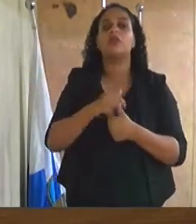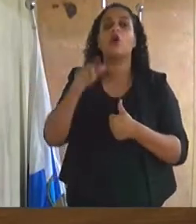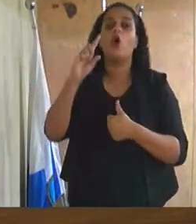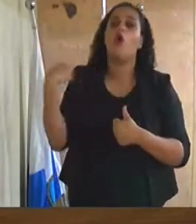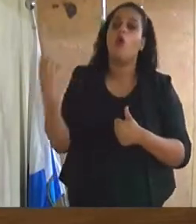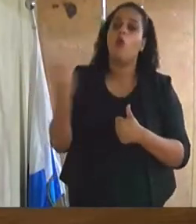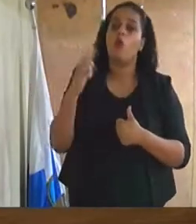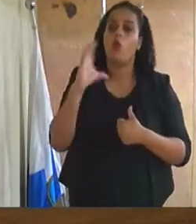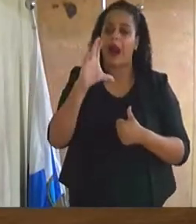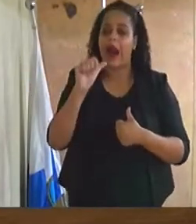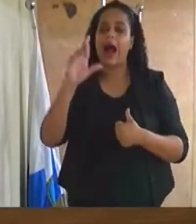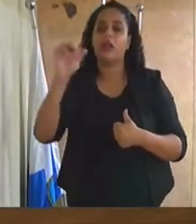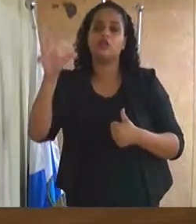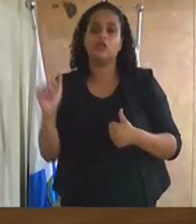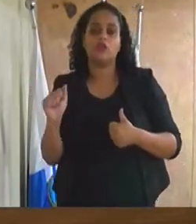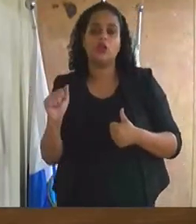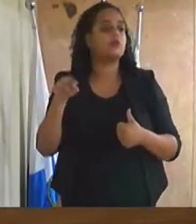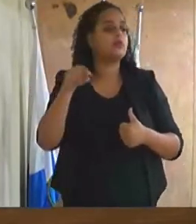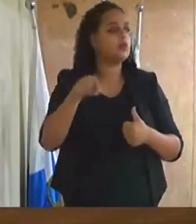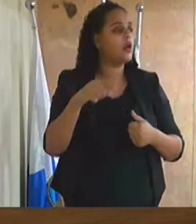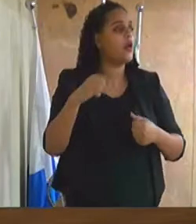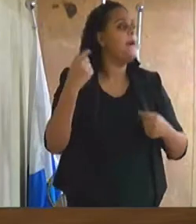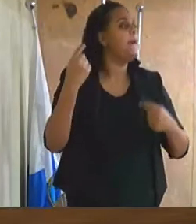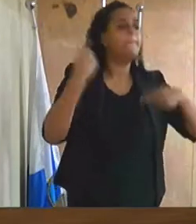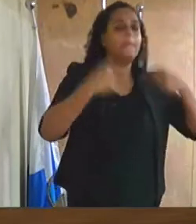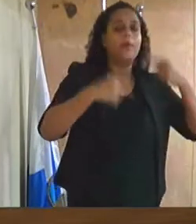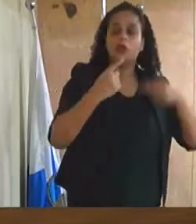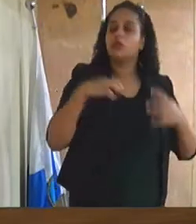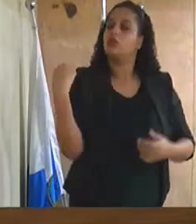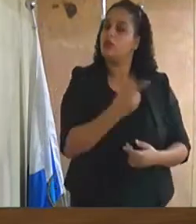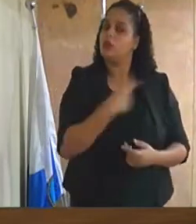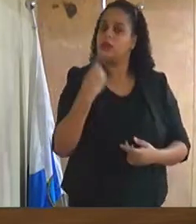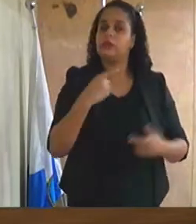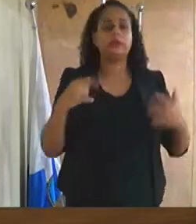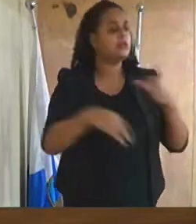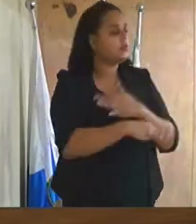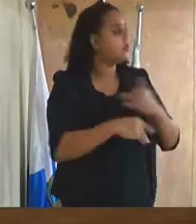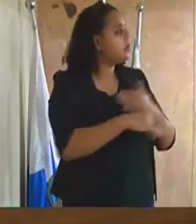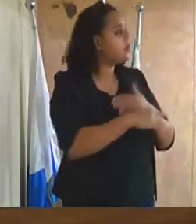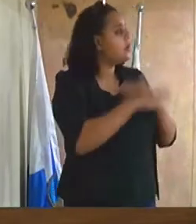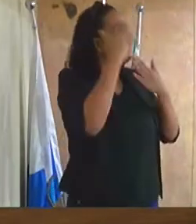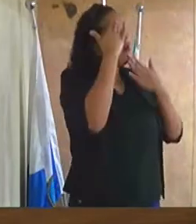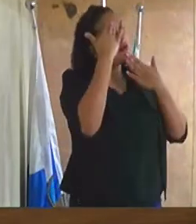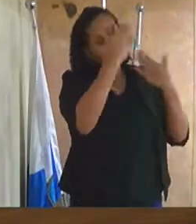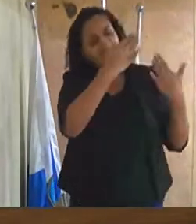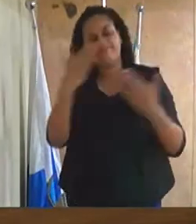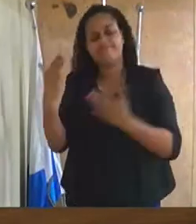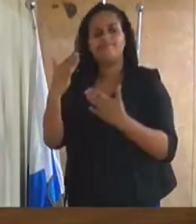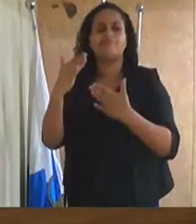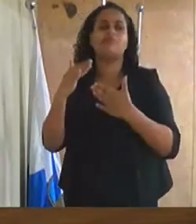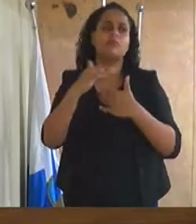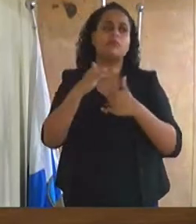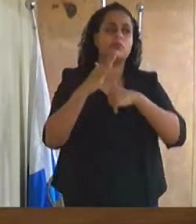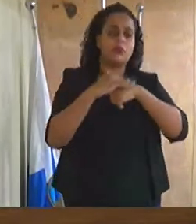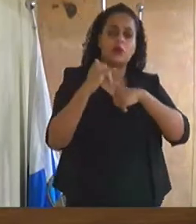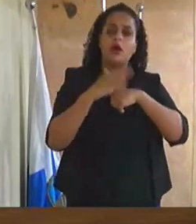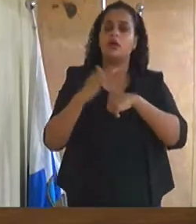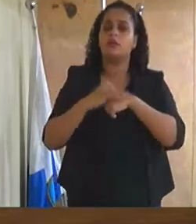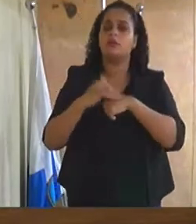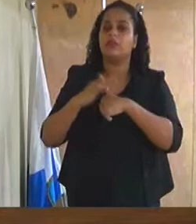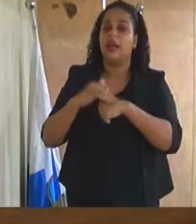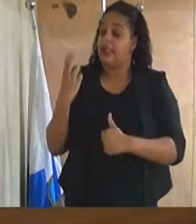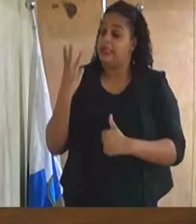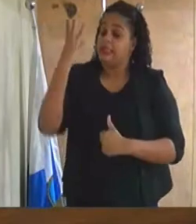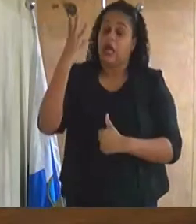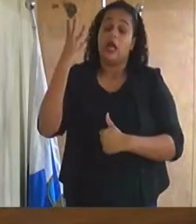na política da nossa cidade, do Estado do Rio de Janeiro. Agradecer o carinho durante esses três anos